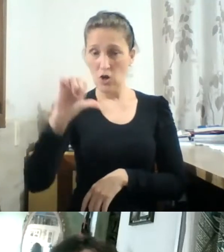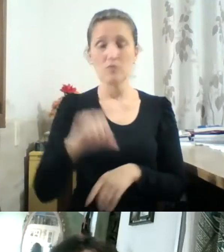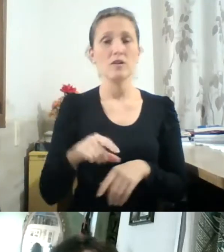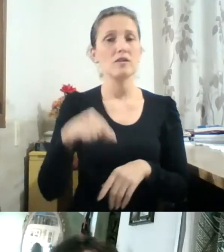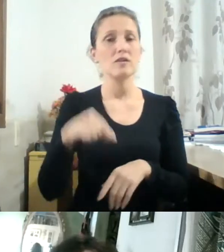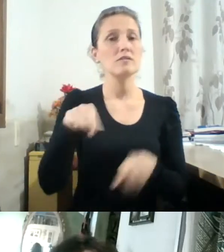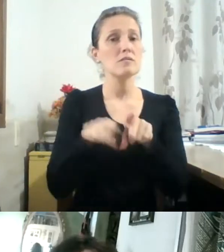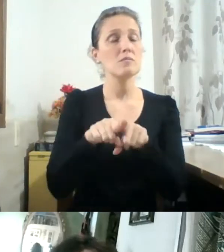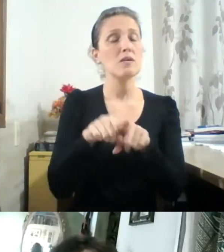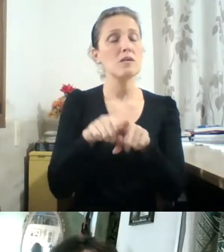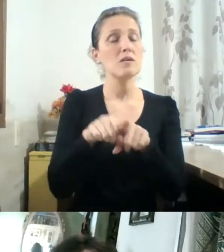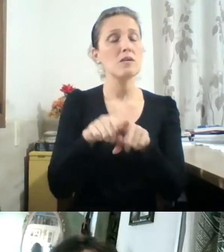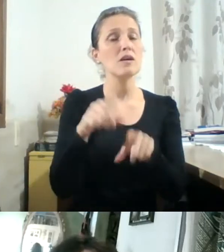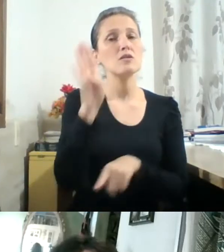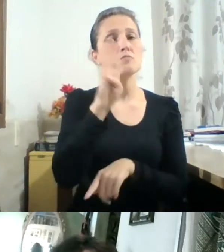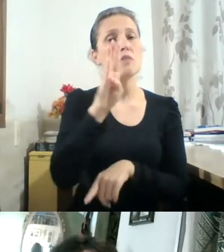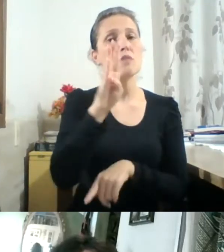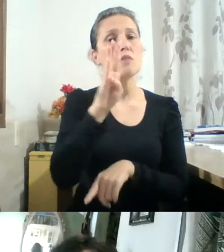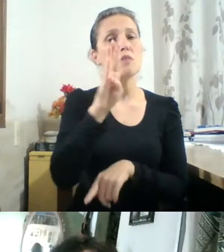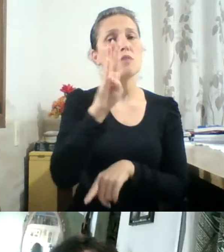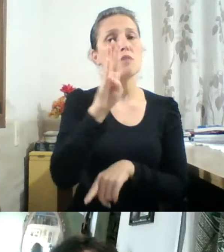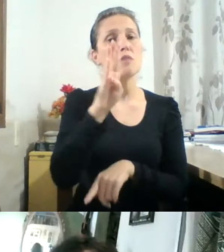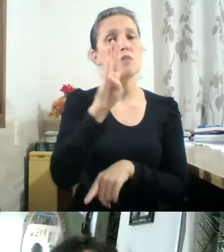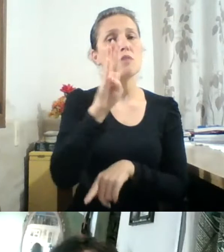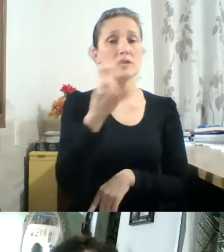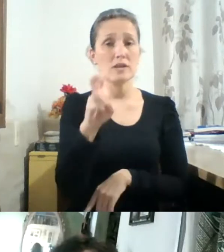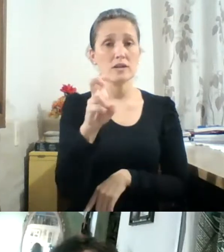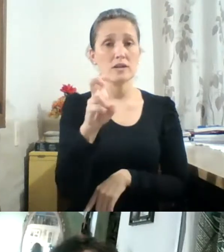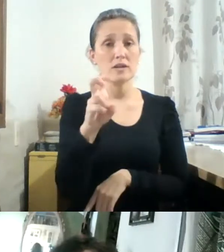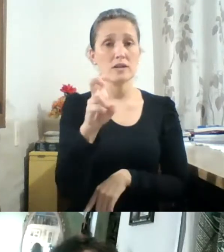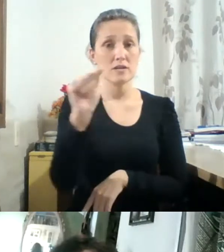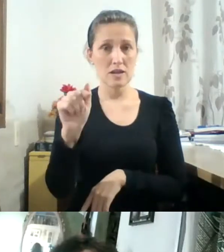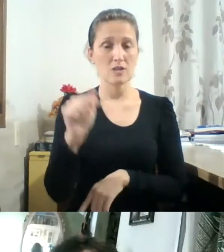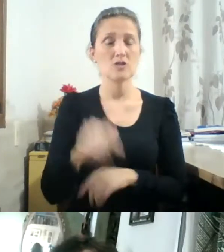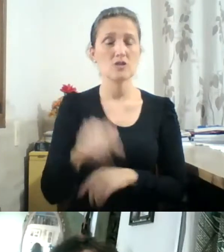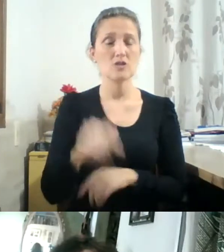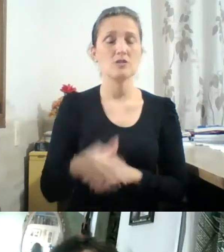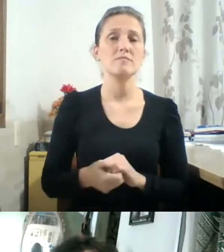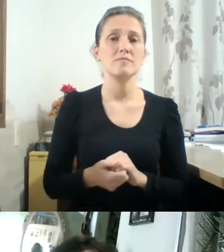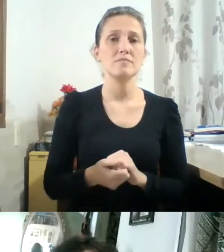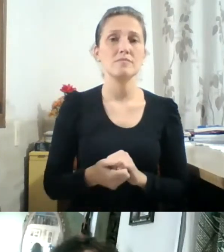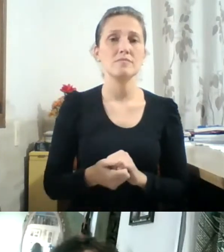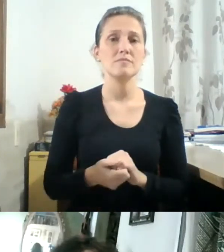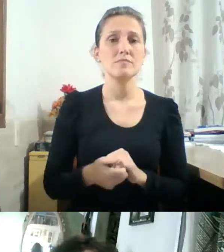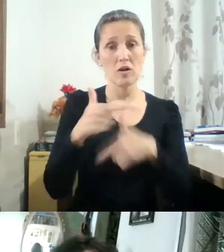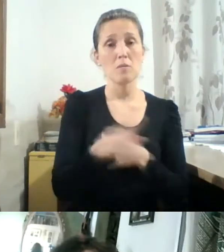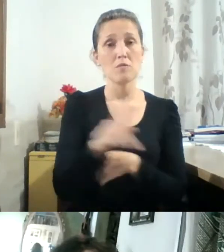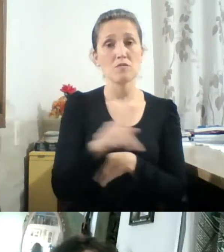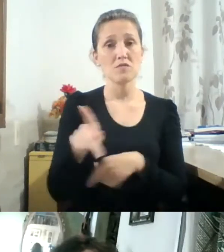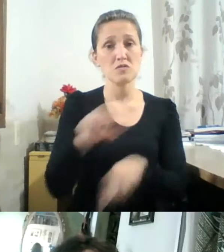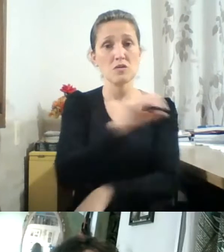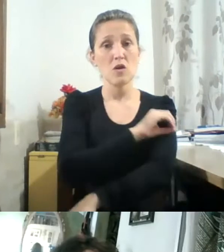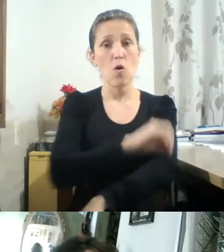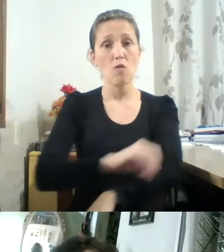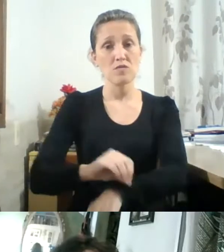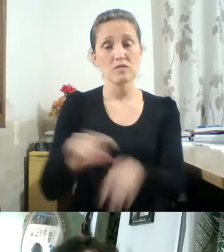2015, 2016, 17, 18. Trabalha atualmente como professora, produzindo oficinas de